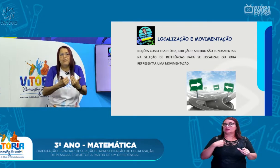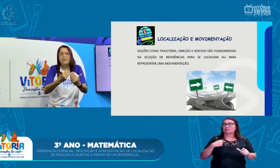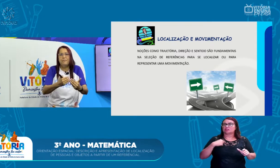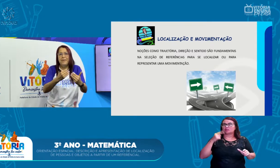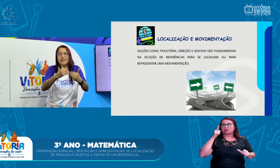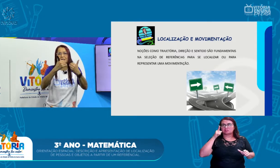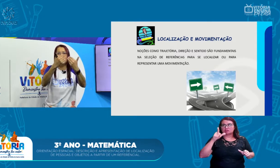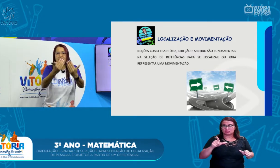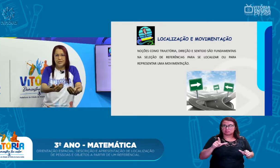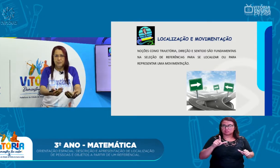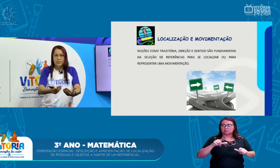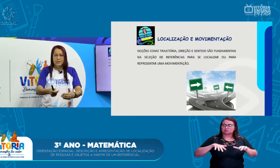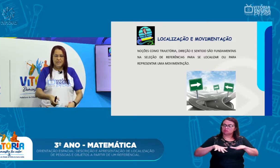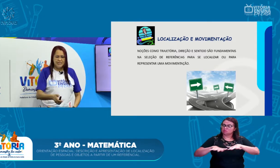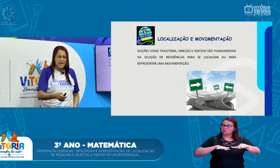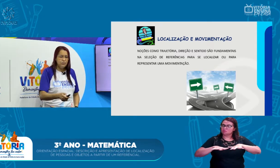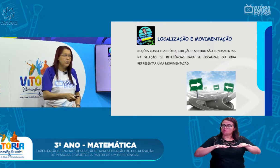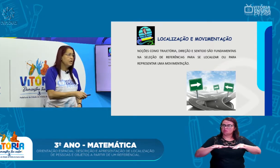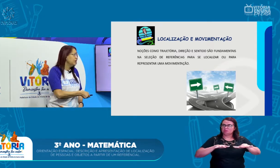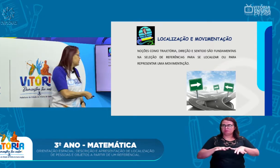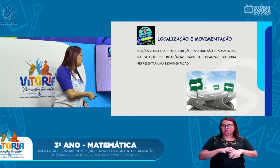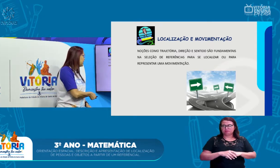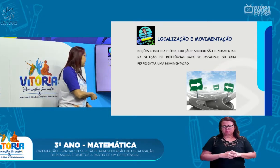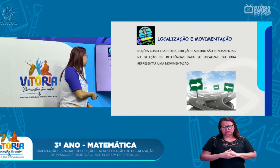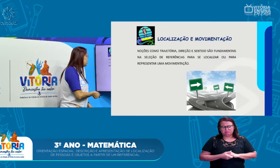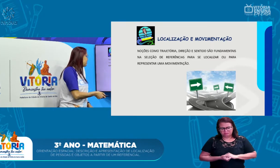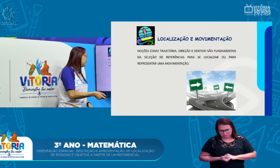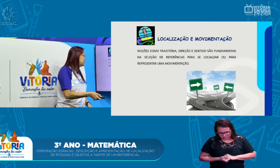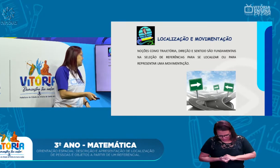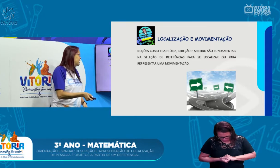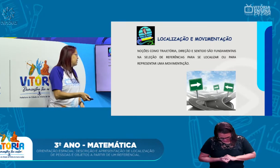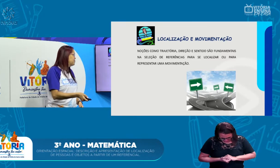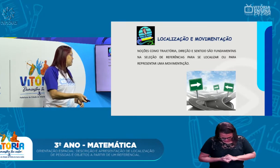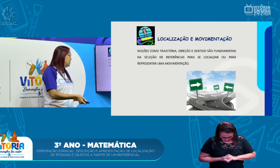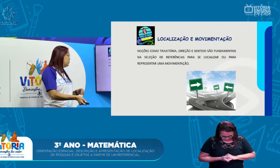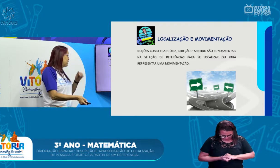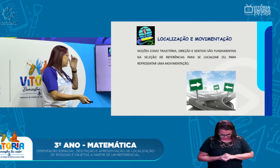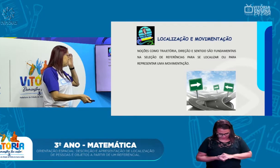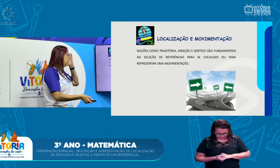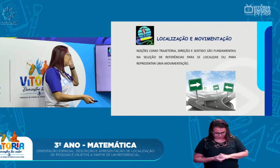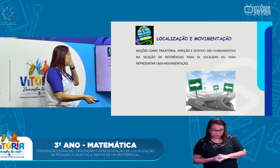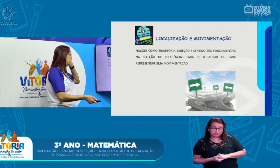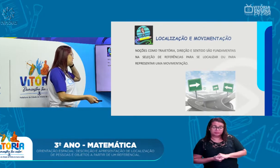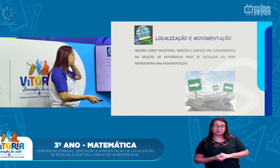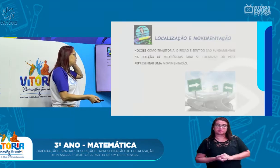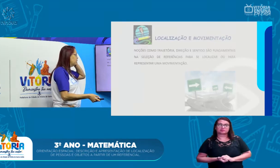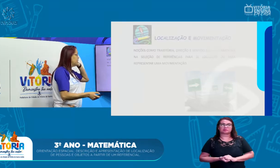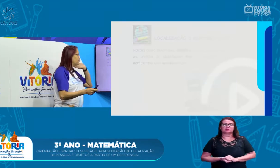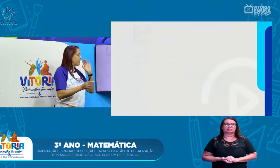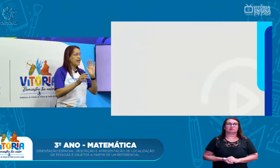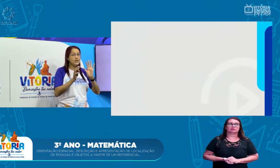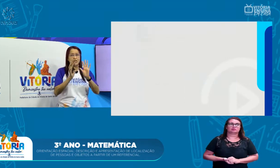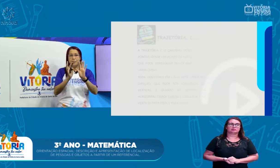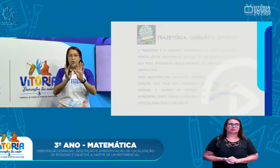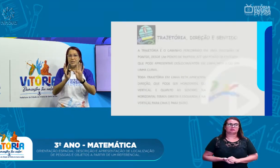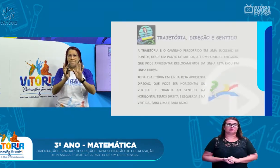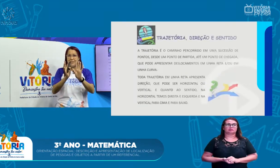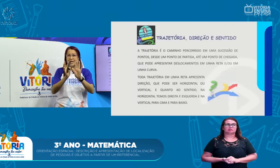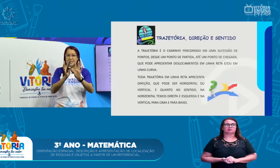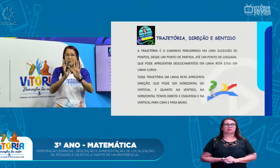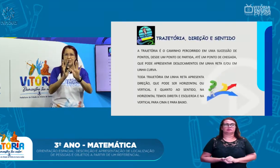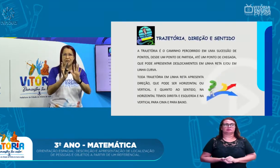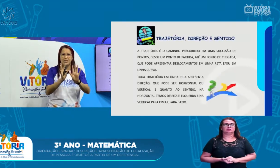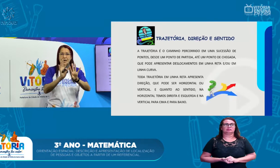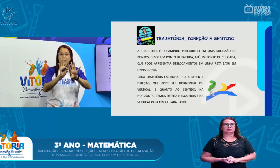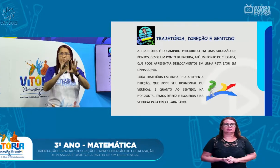movimentação. Então o que é que a gente vai fazer aqui? Presta bem atenção para que a gente possa